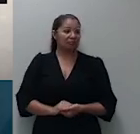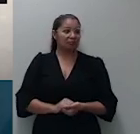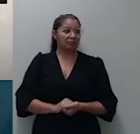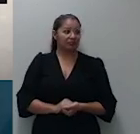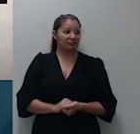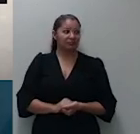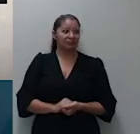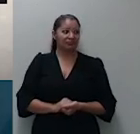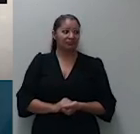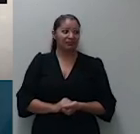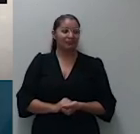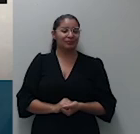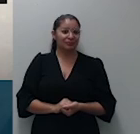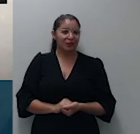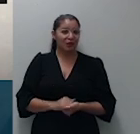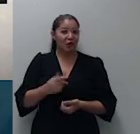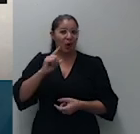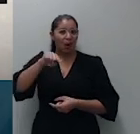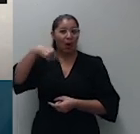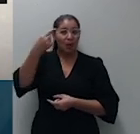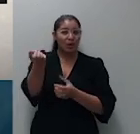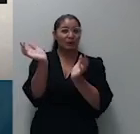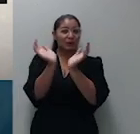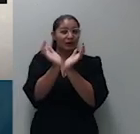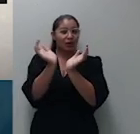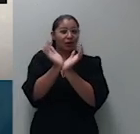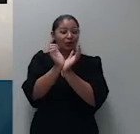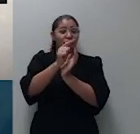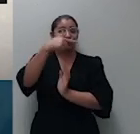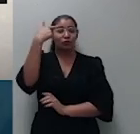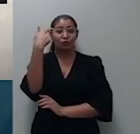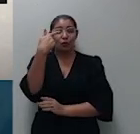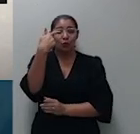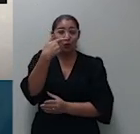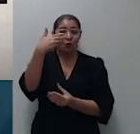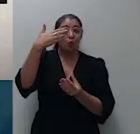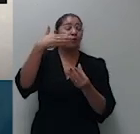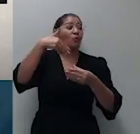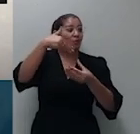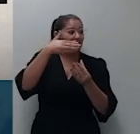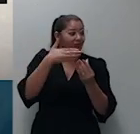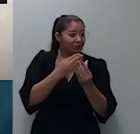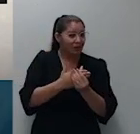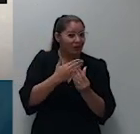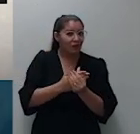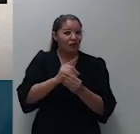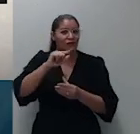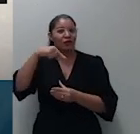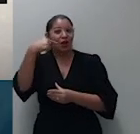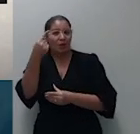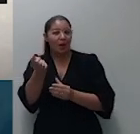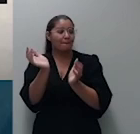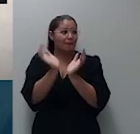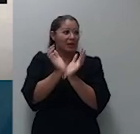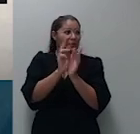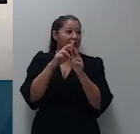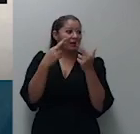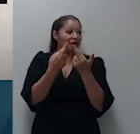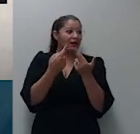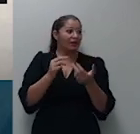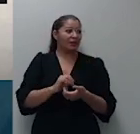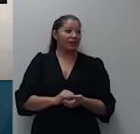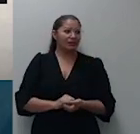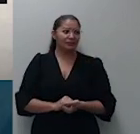próxima sessão também esses dois casos está bem Tereza ficam adiados para a próxima eu vou chamar na